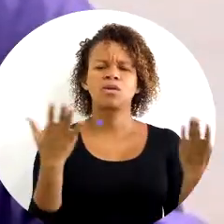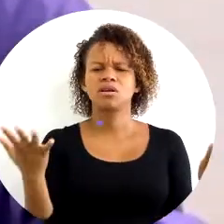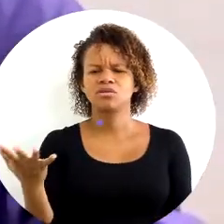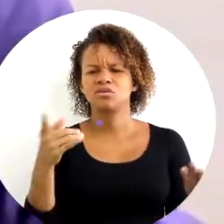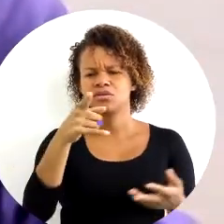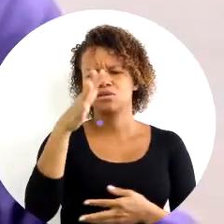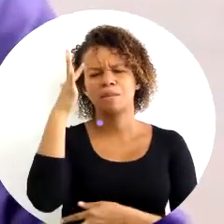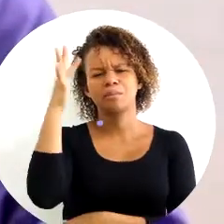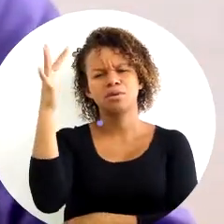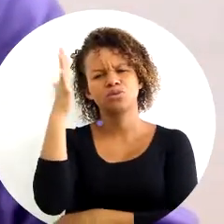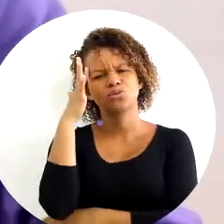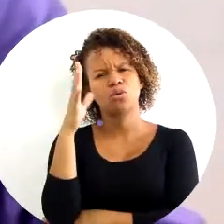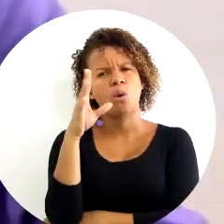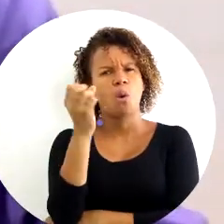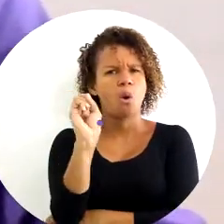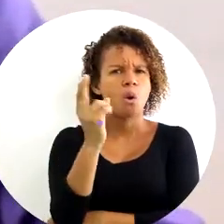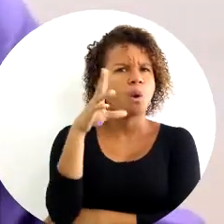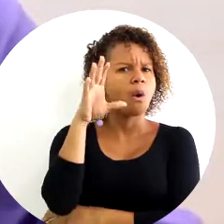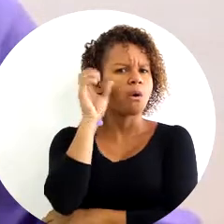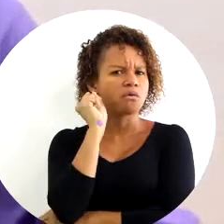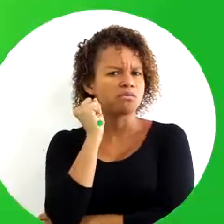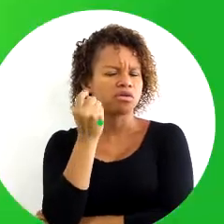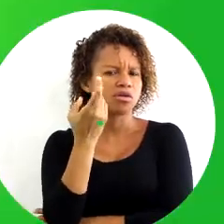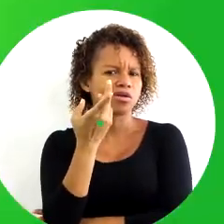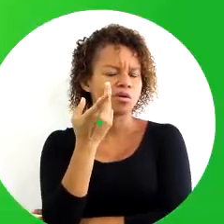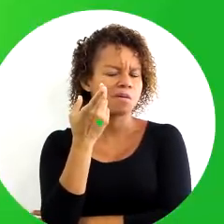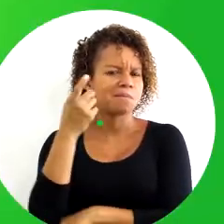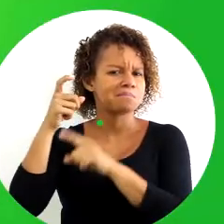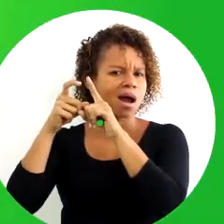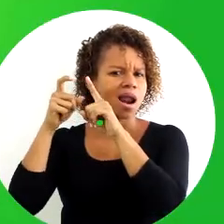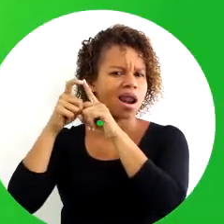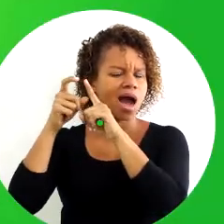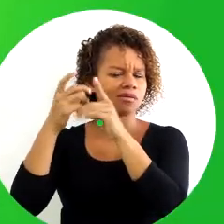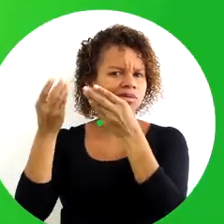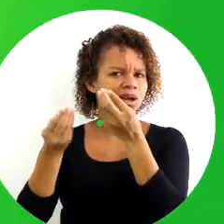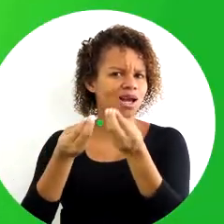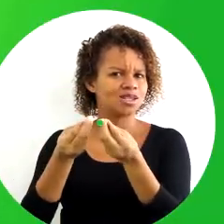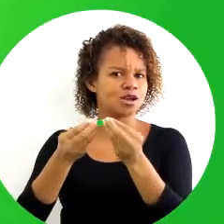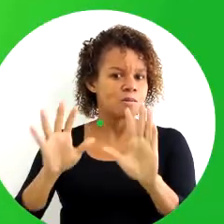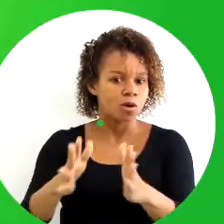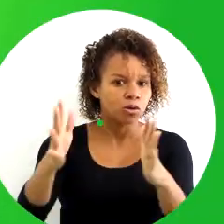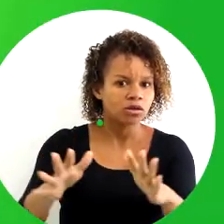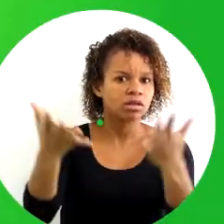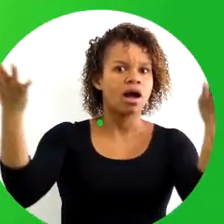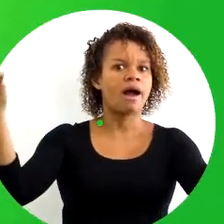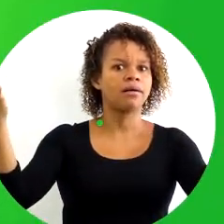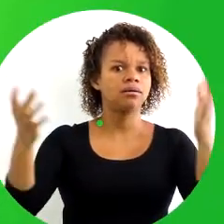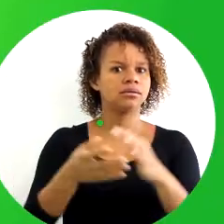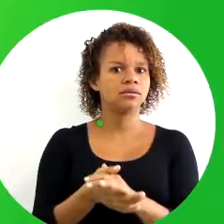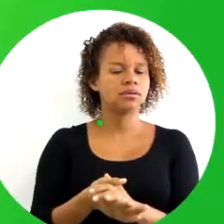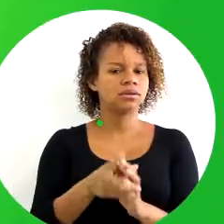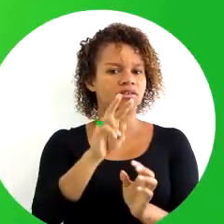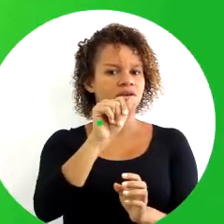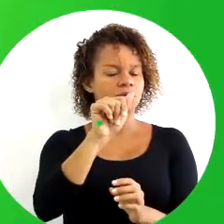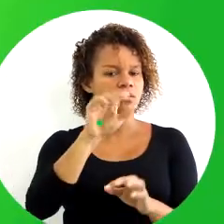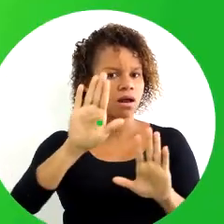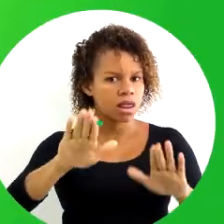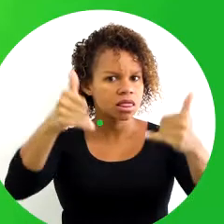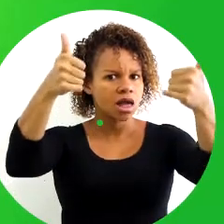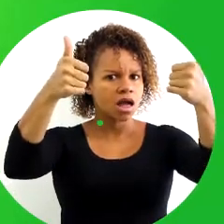vezes você não pensou e já não ouviu? Ouvi palavras de ordem como produtividade, qualidade,